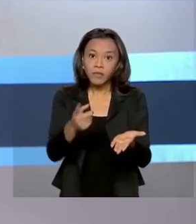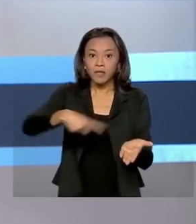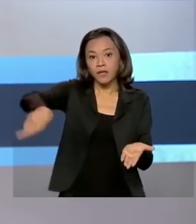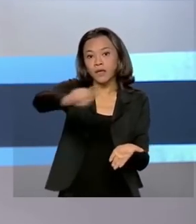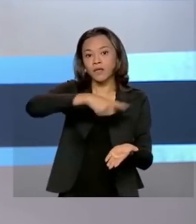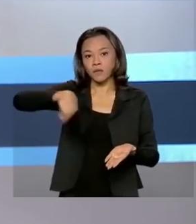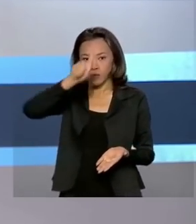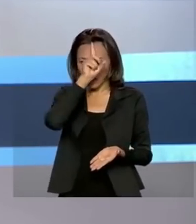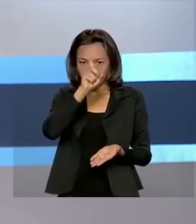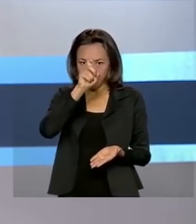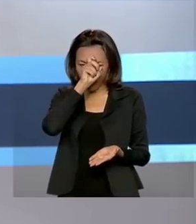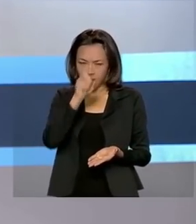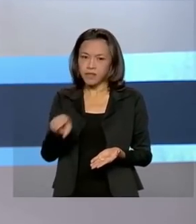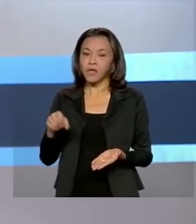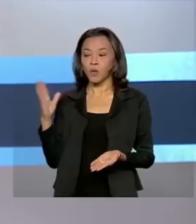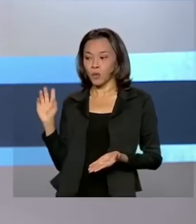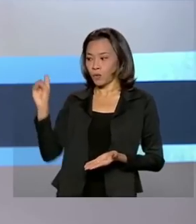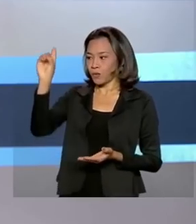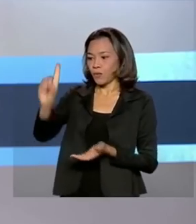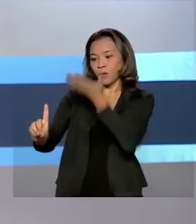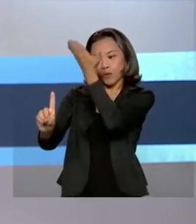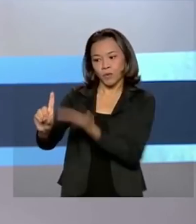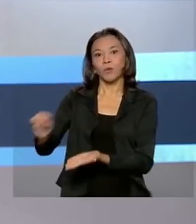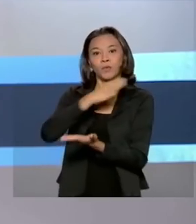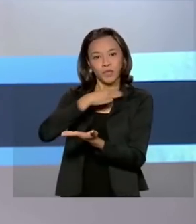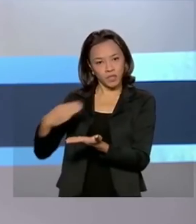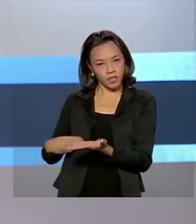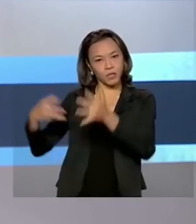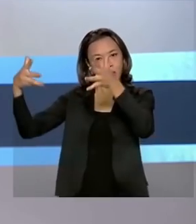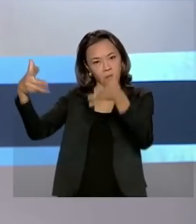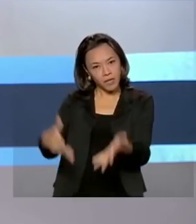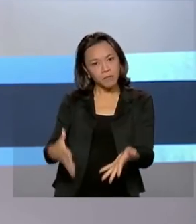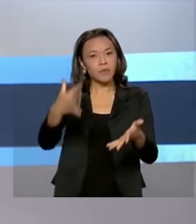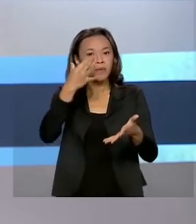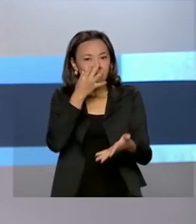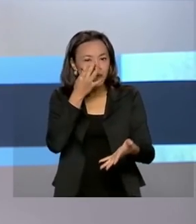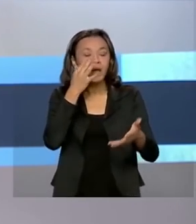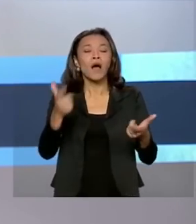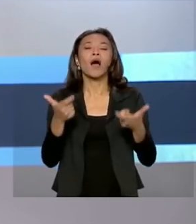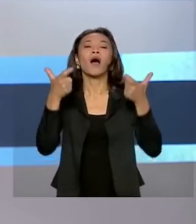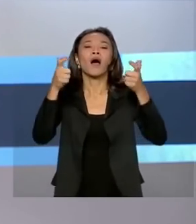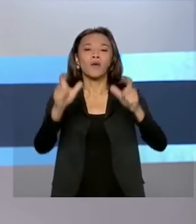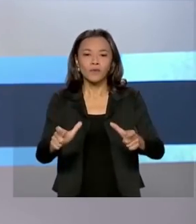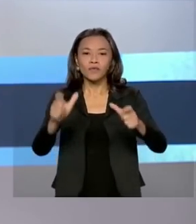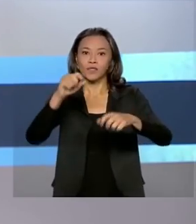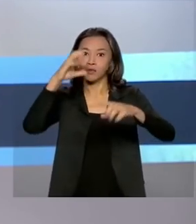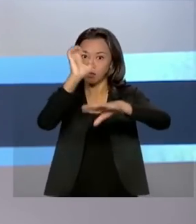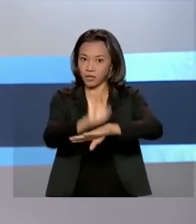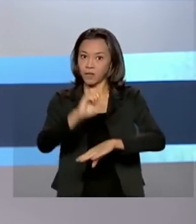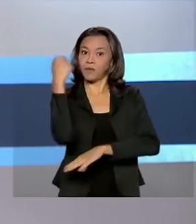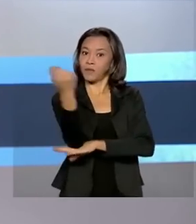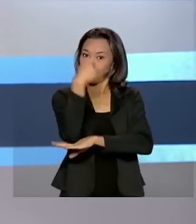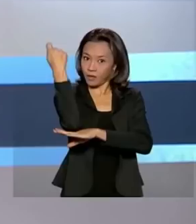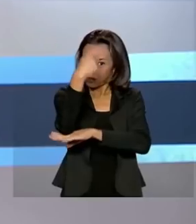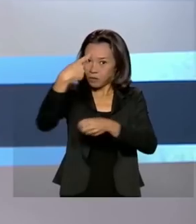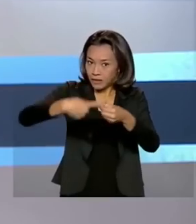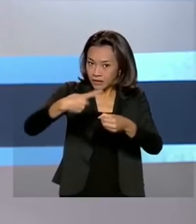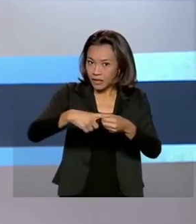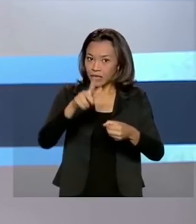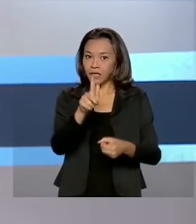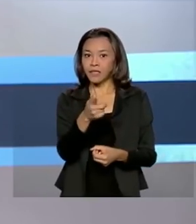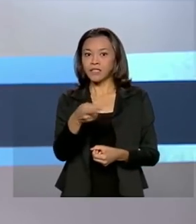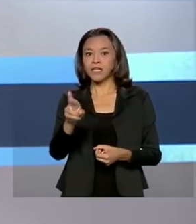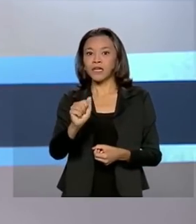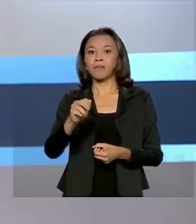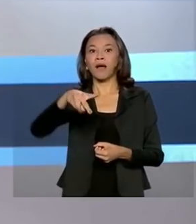Marcelo Queiroga participou da entrega de uma unidade de saúde em Gramado, no Rio Grande do Sul, e afirmou que o atendimento inicial nos